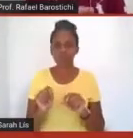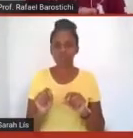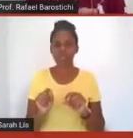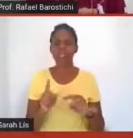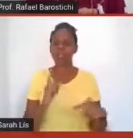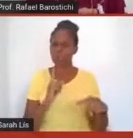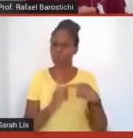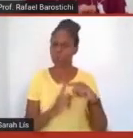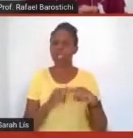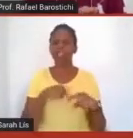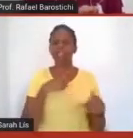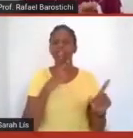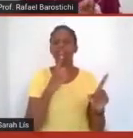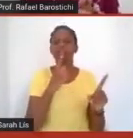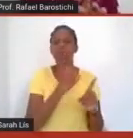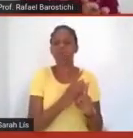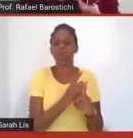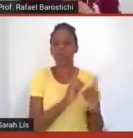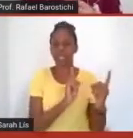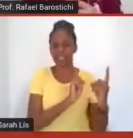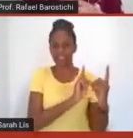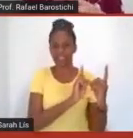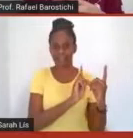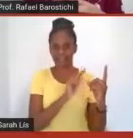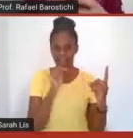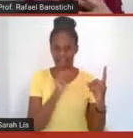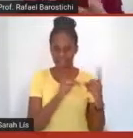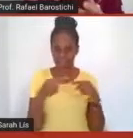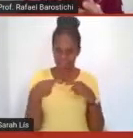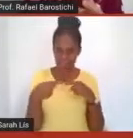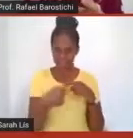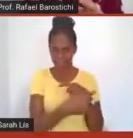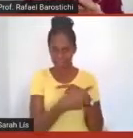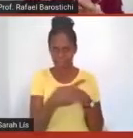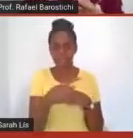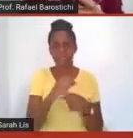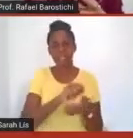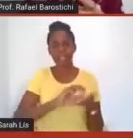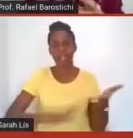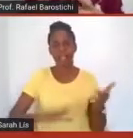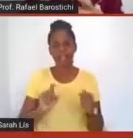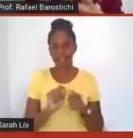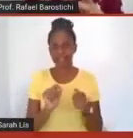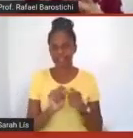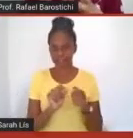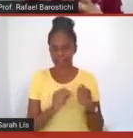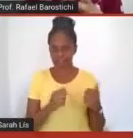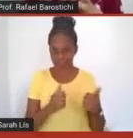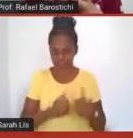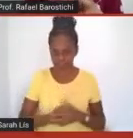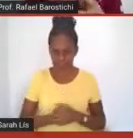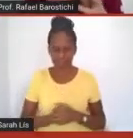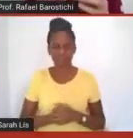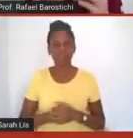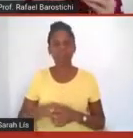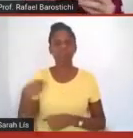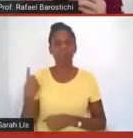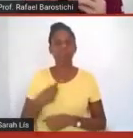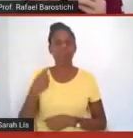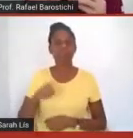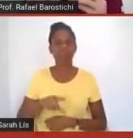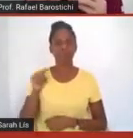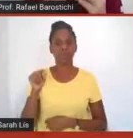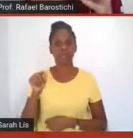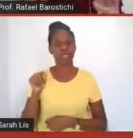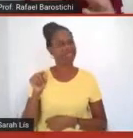encontros síncronos na semana, nós fazíamos atividades. Nós optamos por não fazer